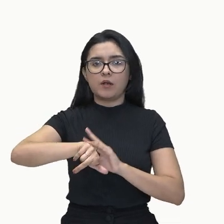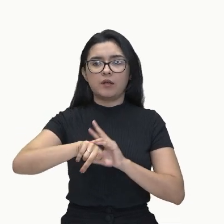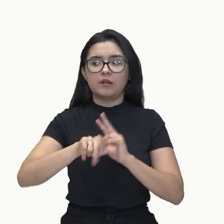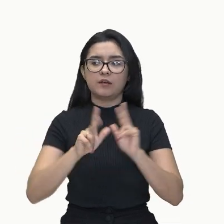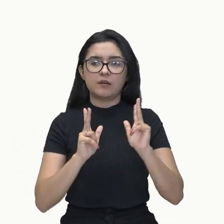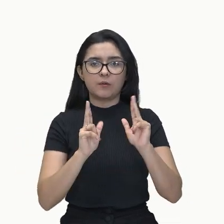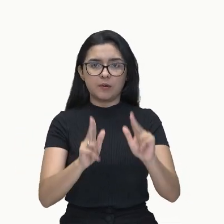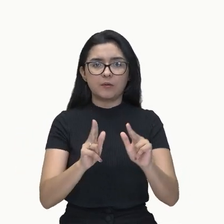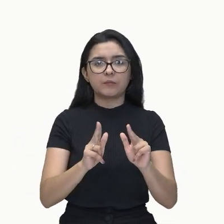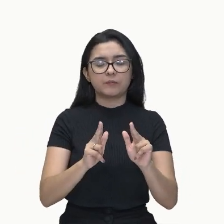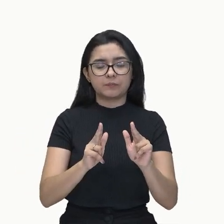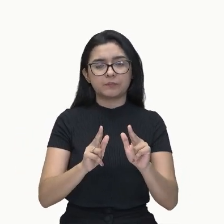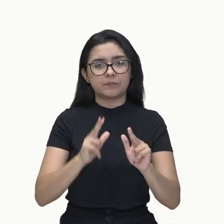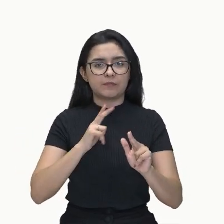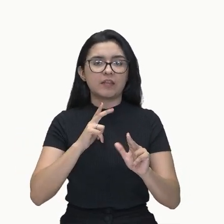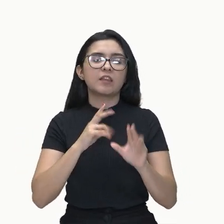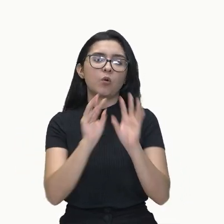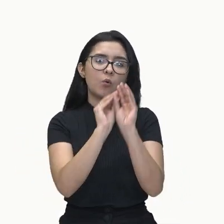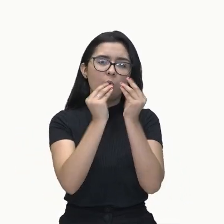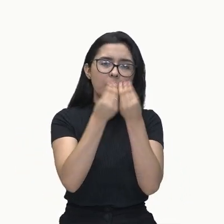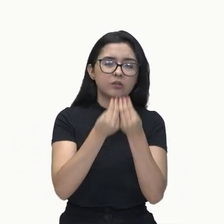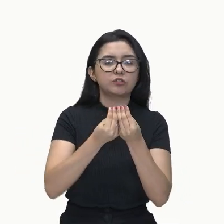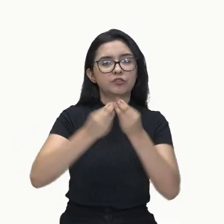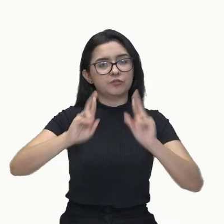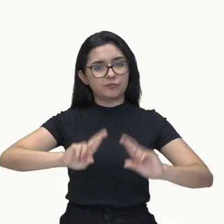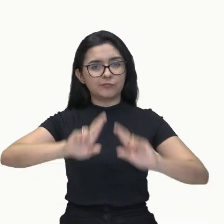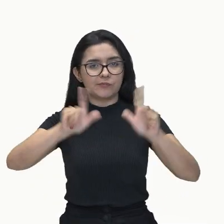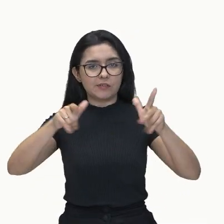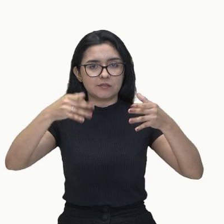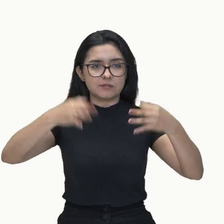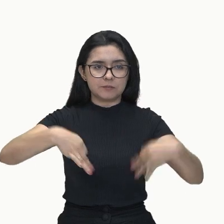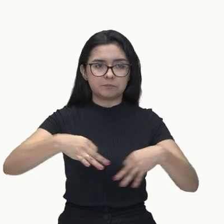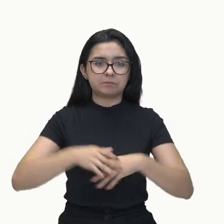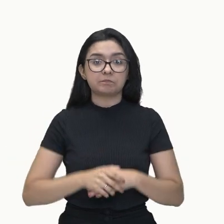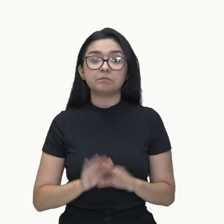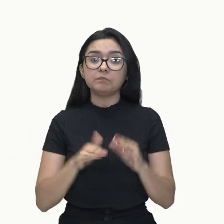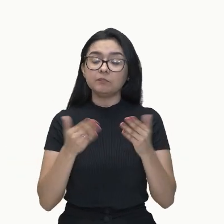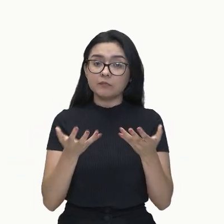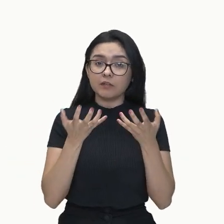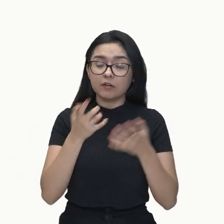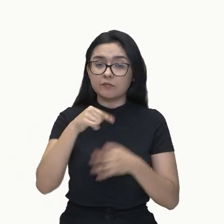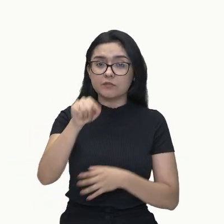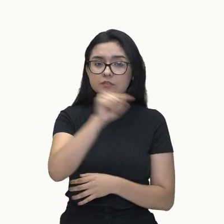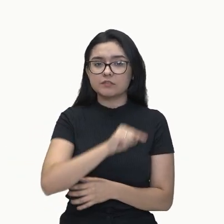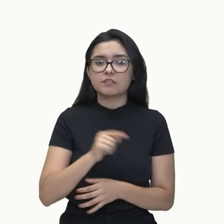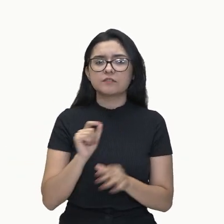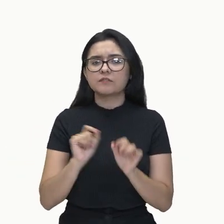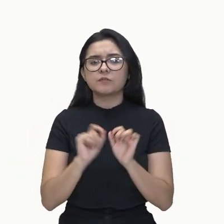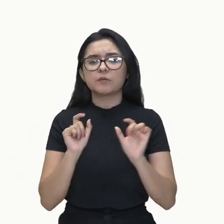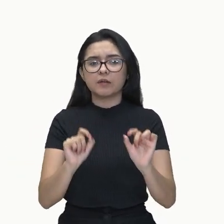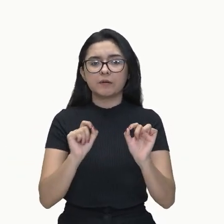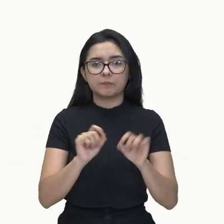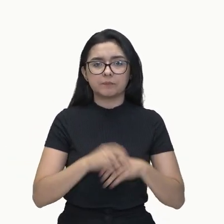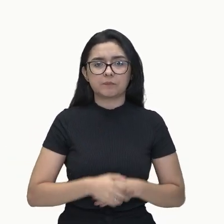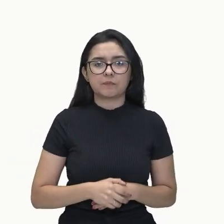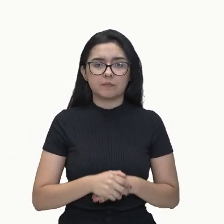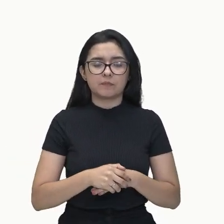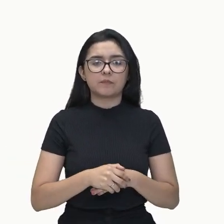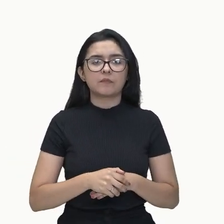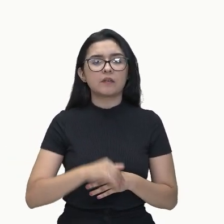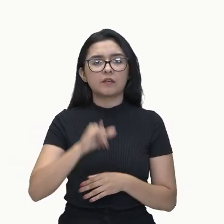compostos diferentes. Então, ele quer que você diga que isômeros